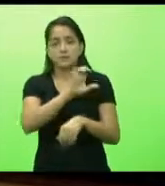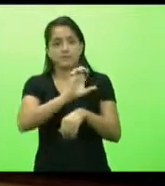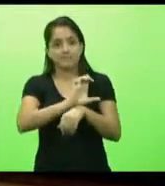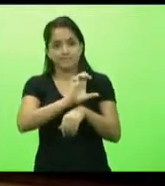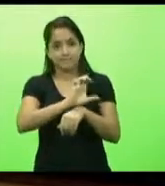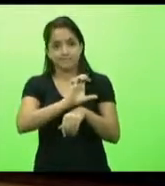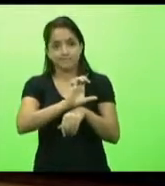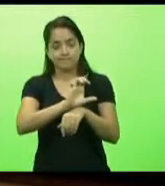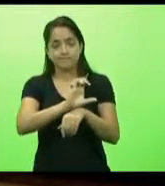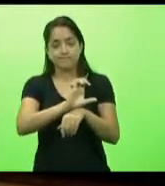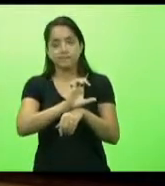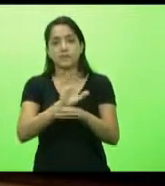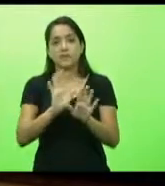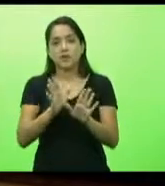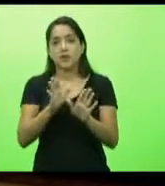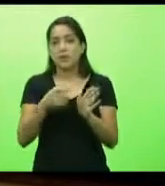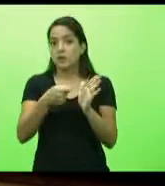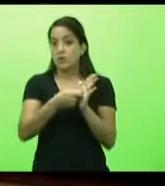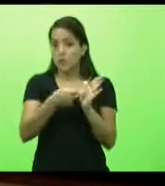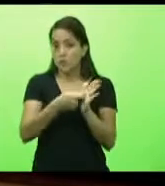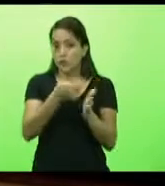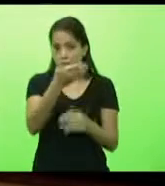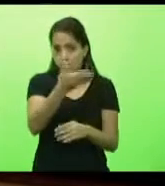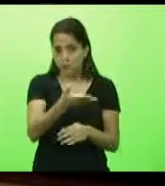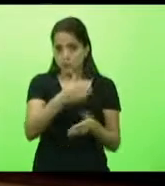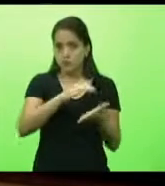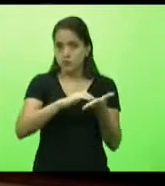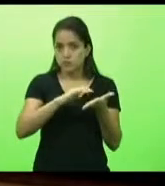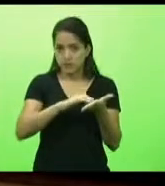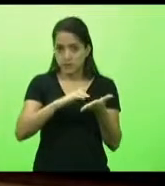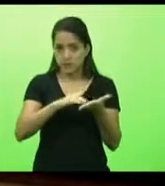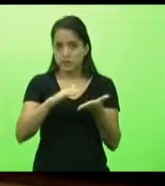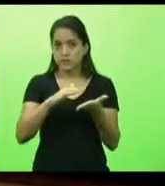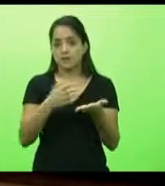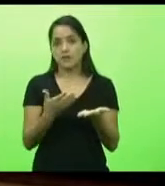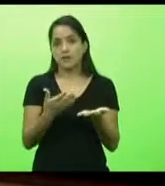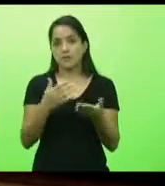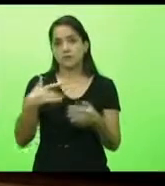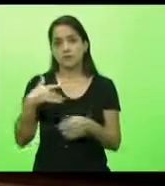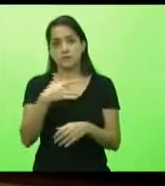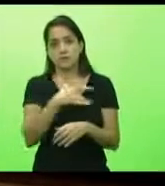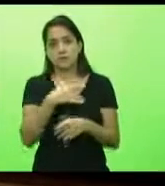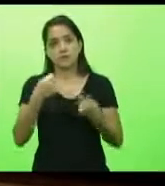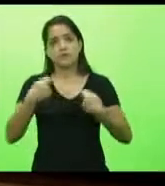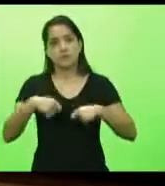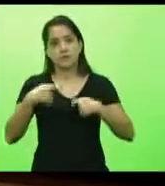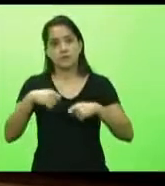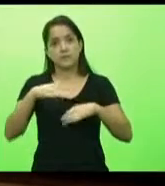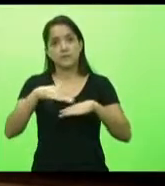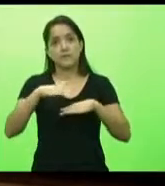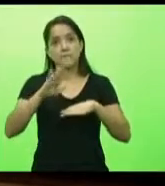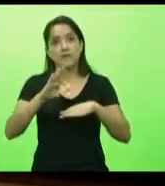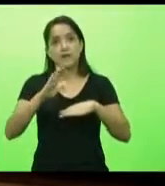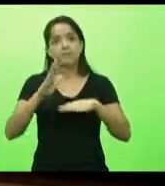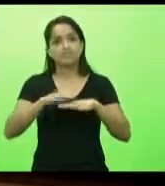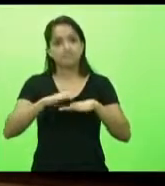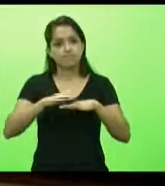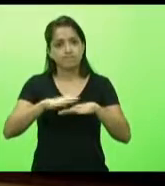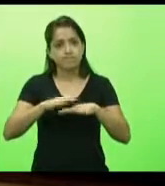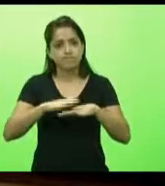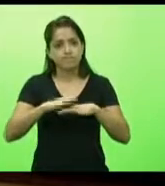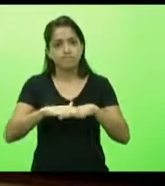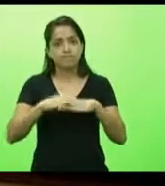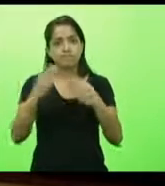É aquilo que eu cobrei hoje do secretário de Estado da Saúde. Precisa mais protagonismo por